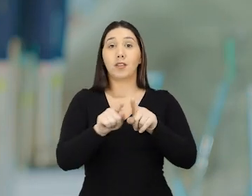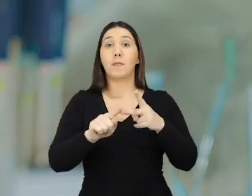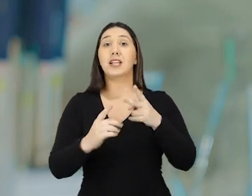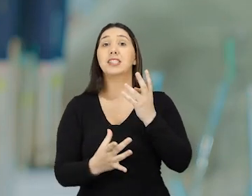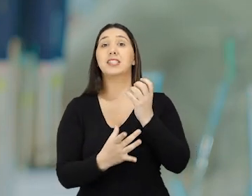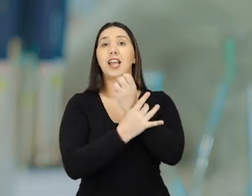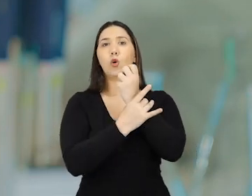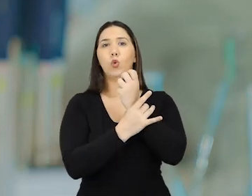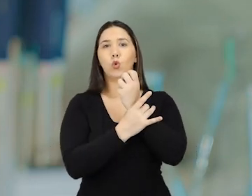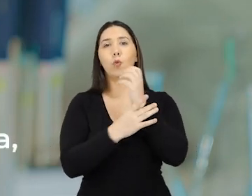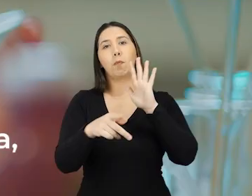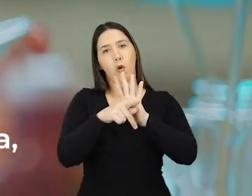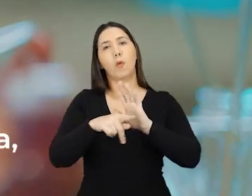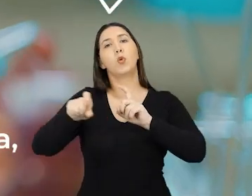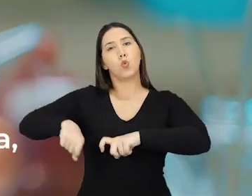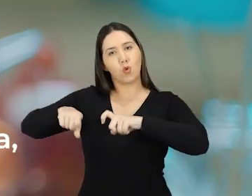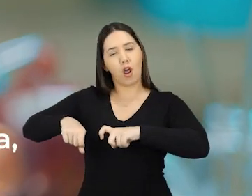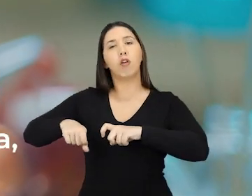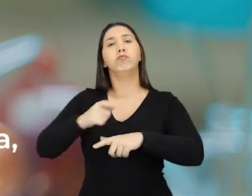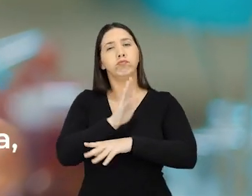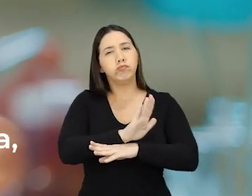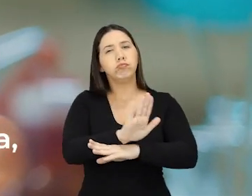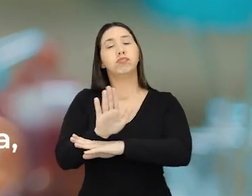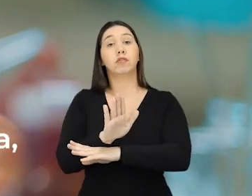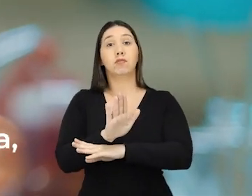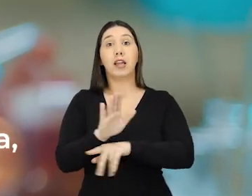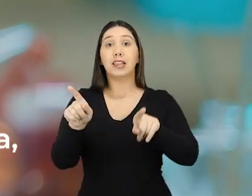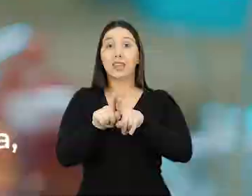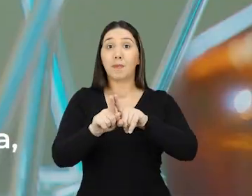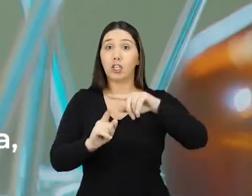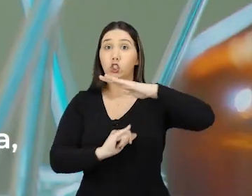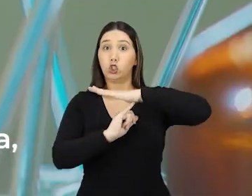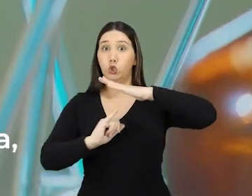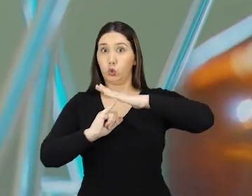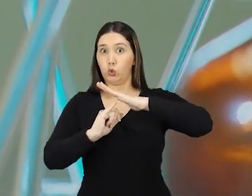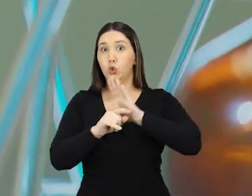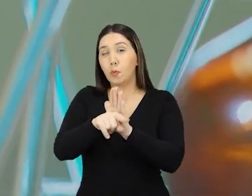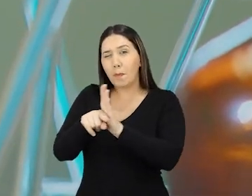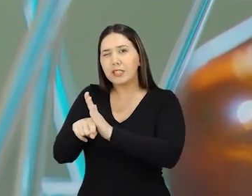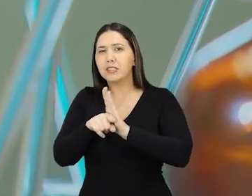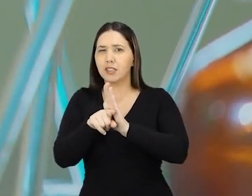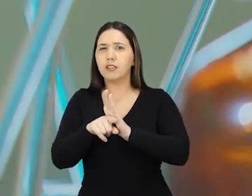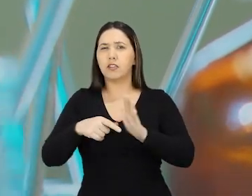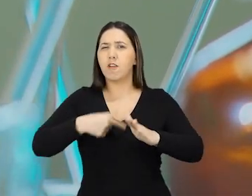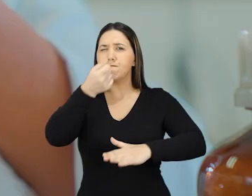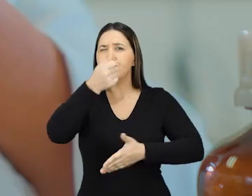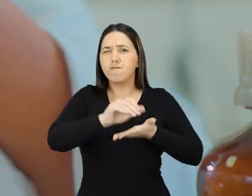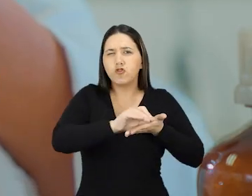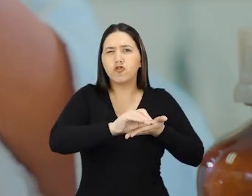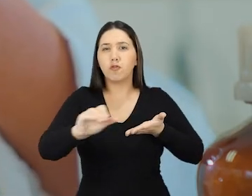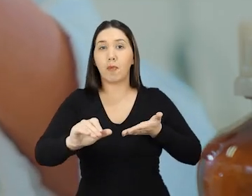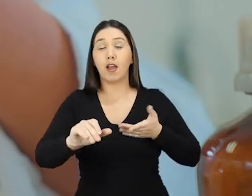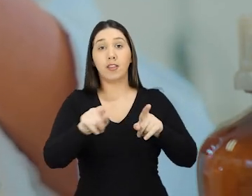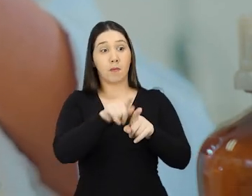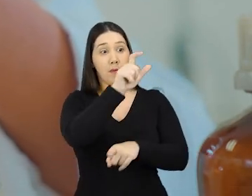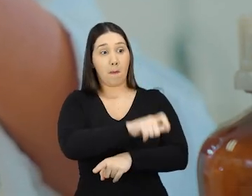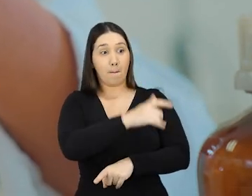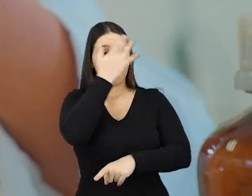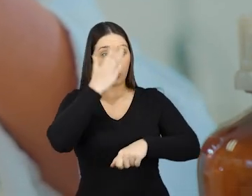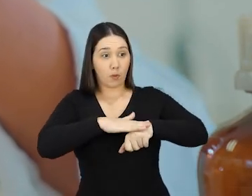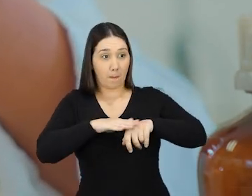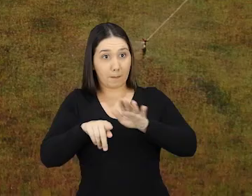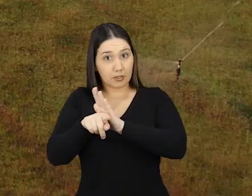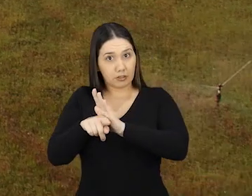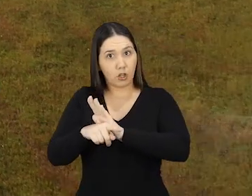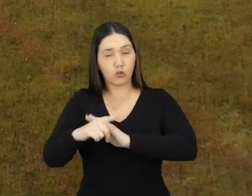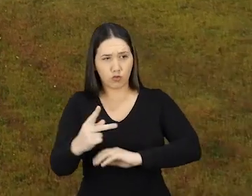tranquilidade a quem produz em São Paulo. E eu vou investir ainda mais nos nossos institutos de pesquisa, valorizando inclusive o pesquisador. Para que a gente